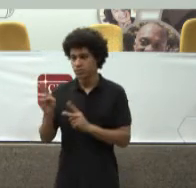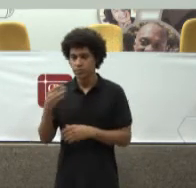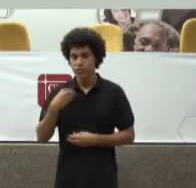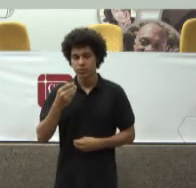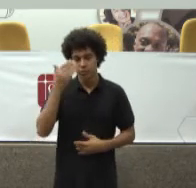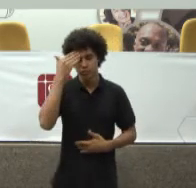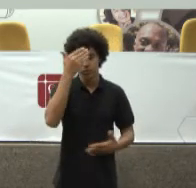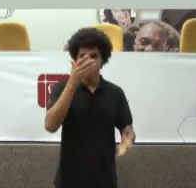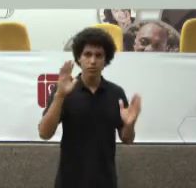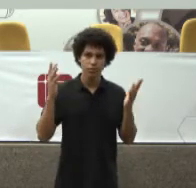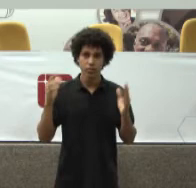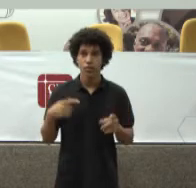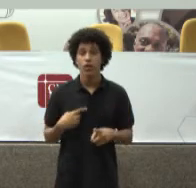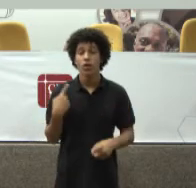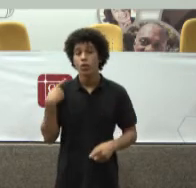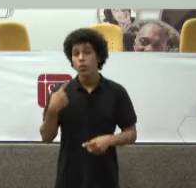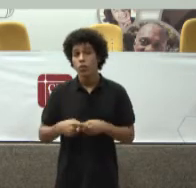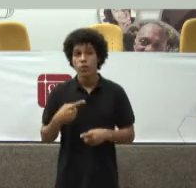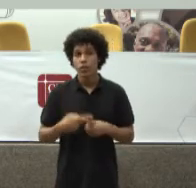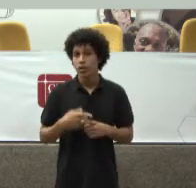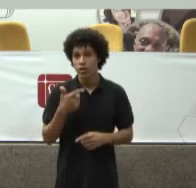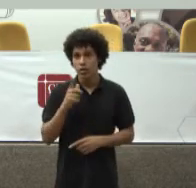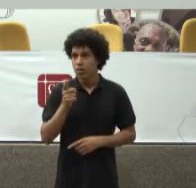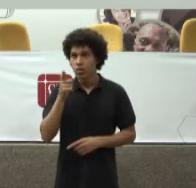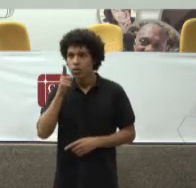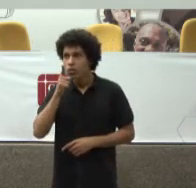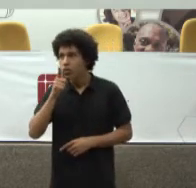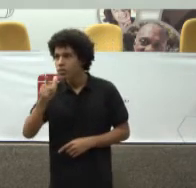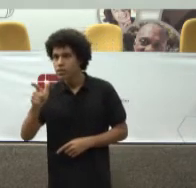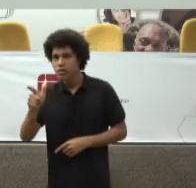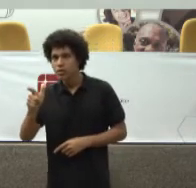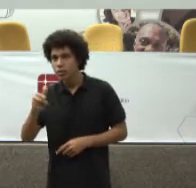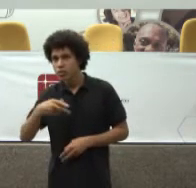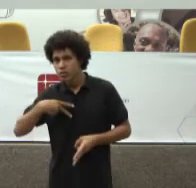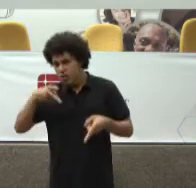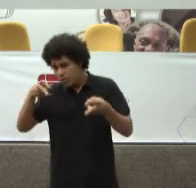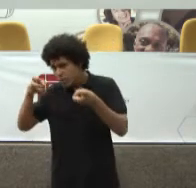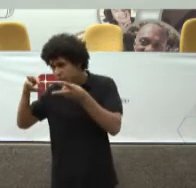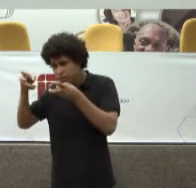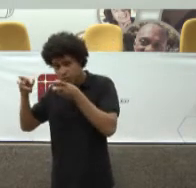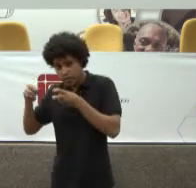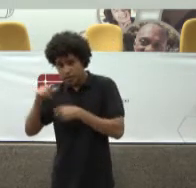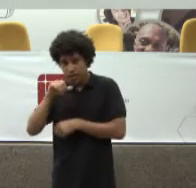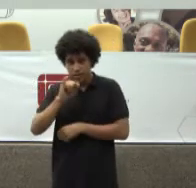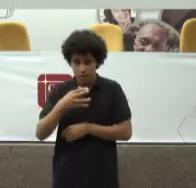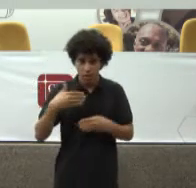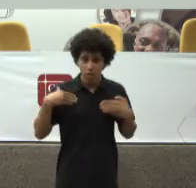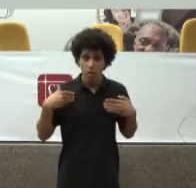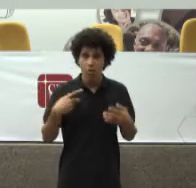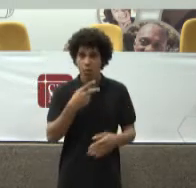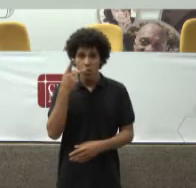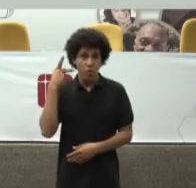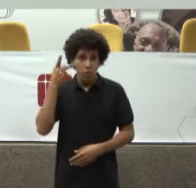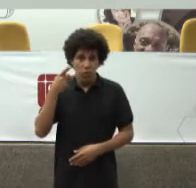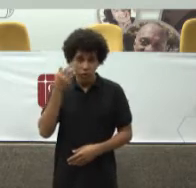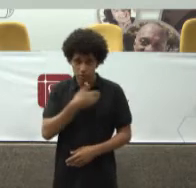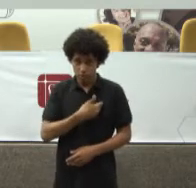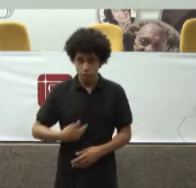Porque não conseguimos Verificar Não conseguimos Verificar Se aquela Política Pública Para aquela